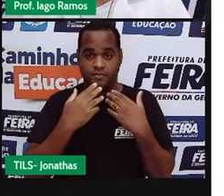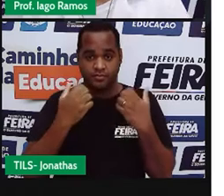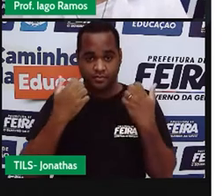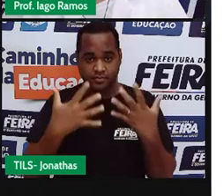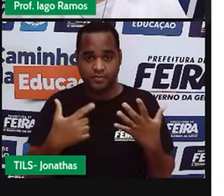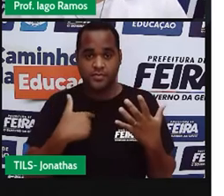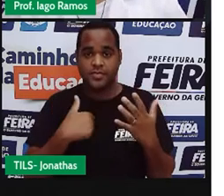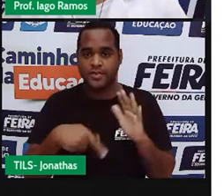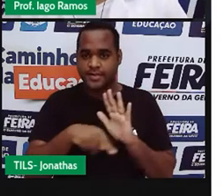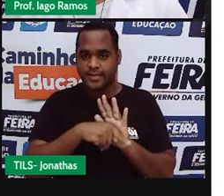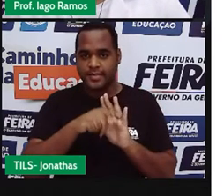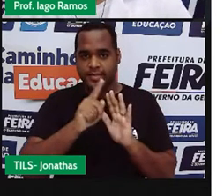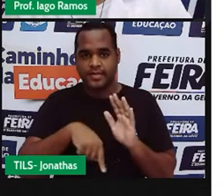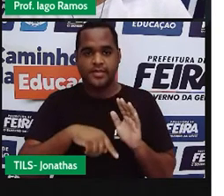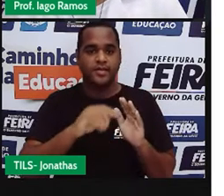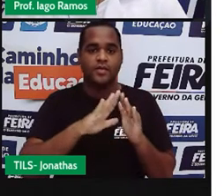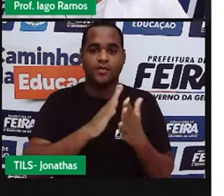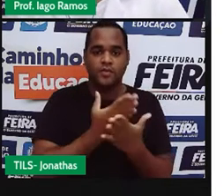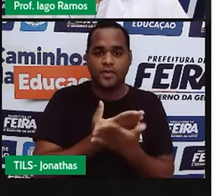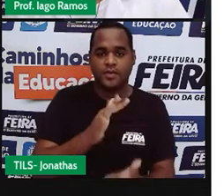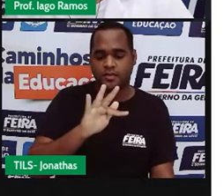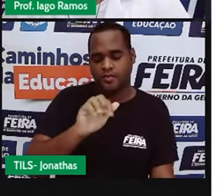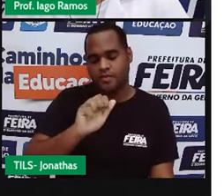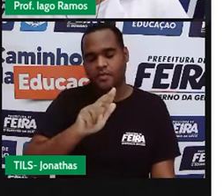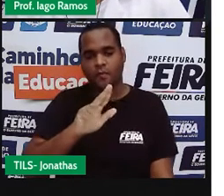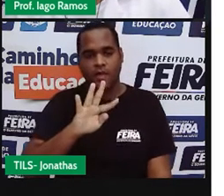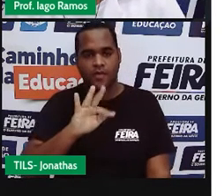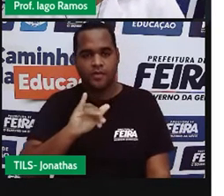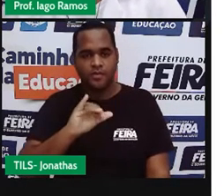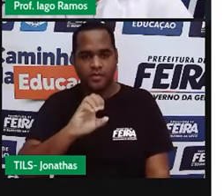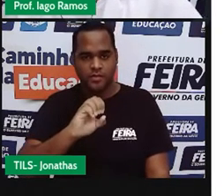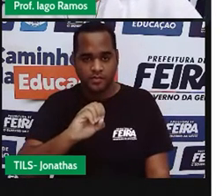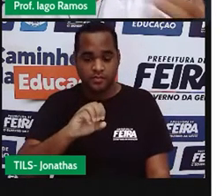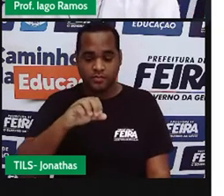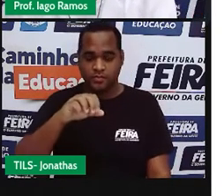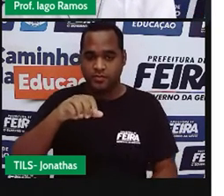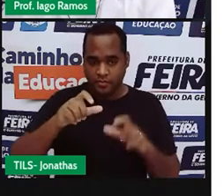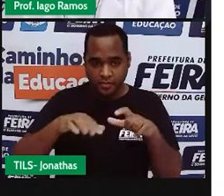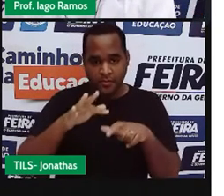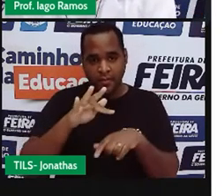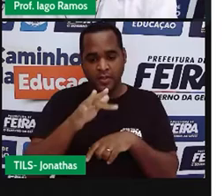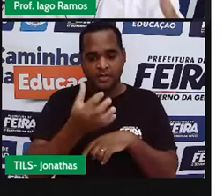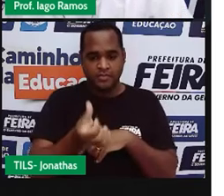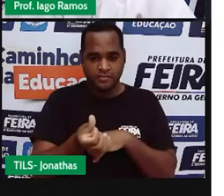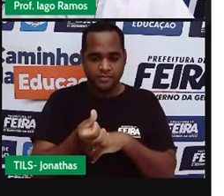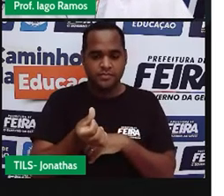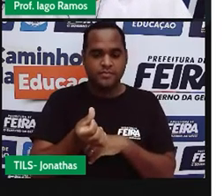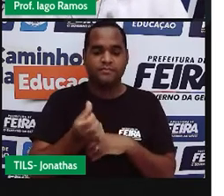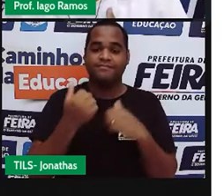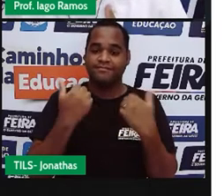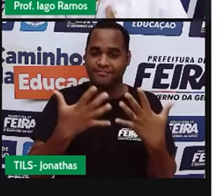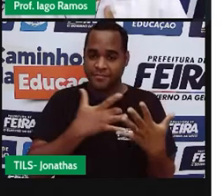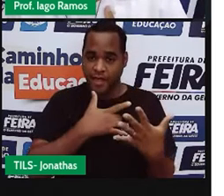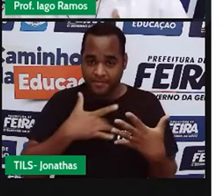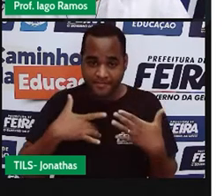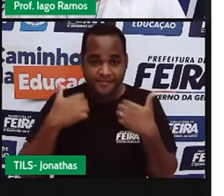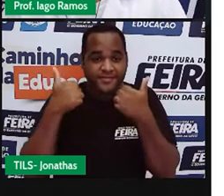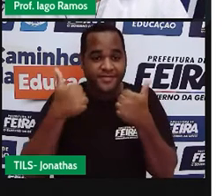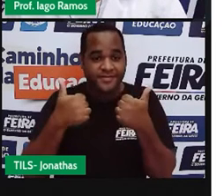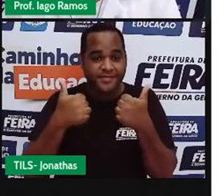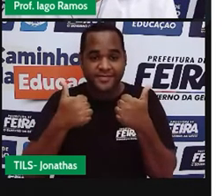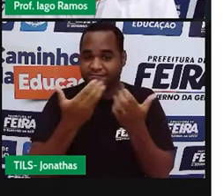vem lá da escola municipal Faustino Dias Lima. Tudo bem com vocês? Tudo bem comigo?